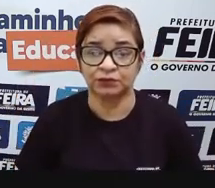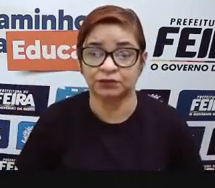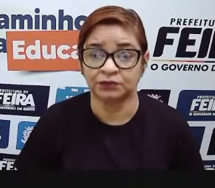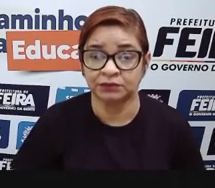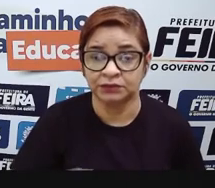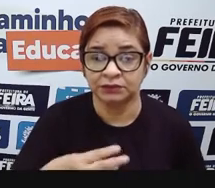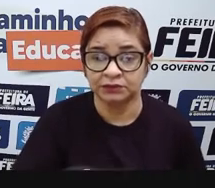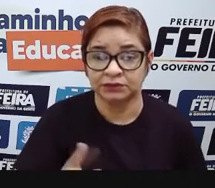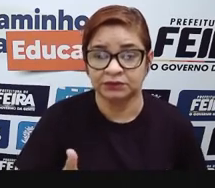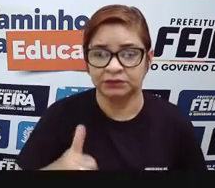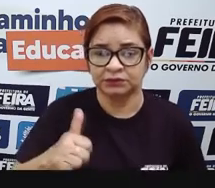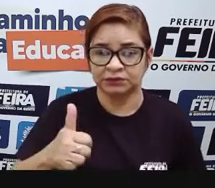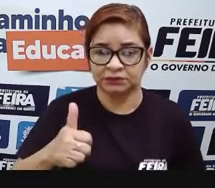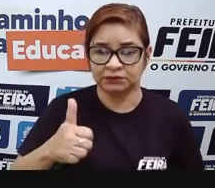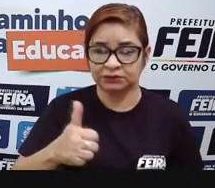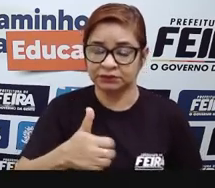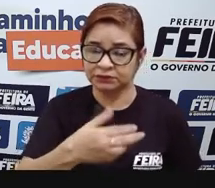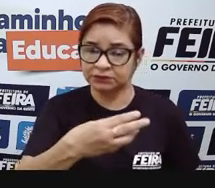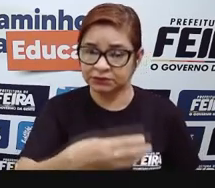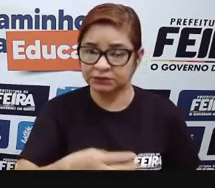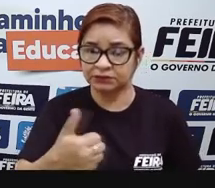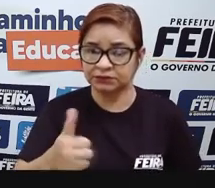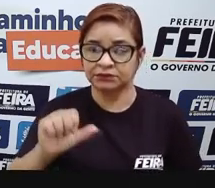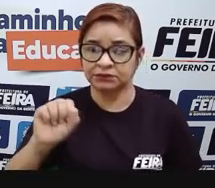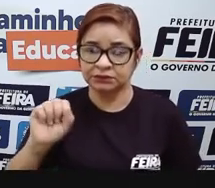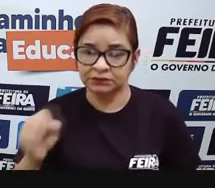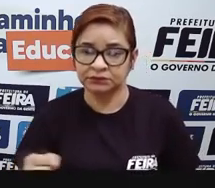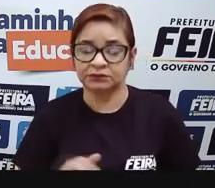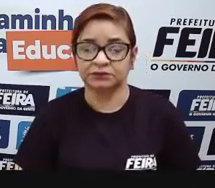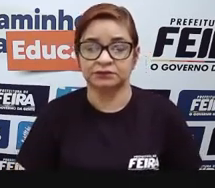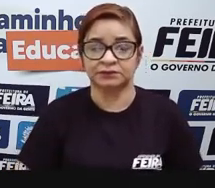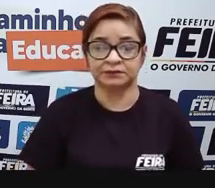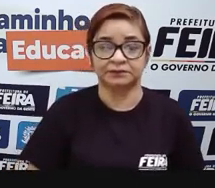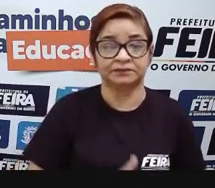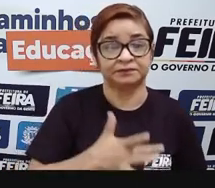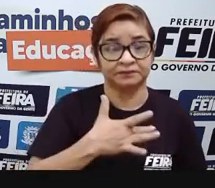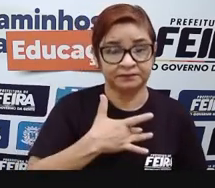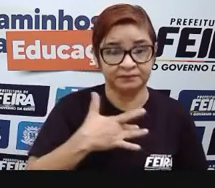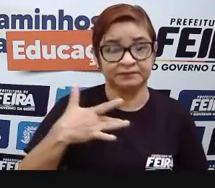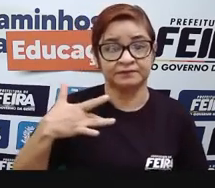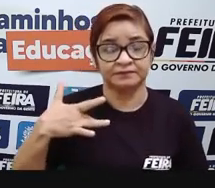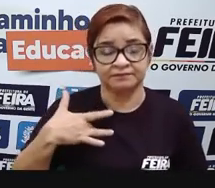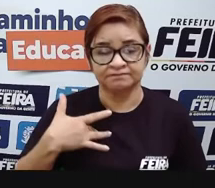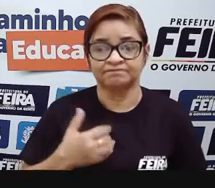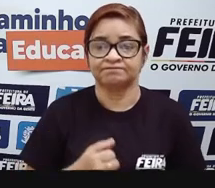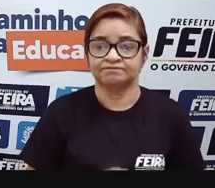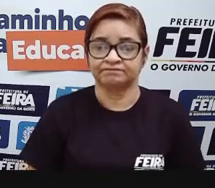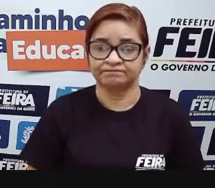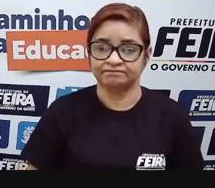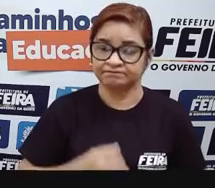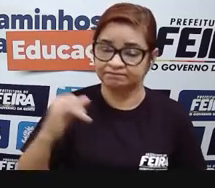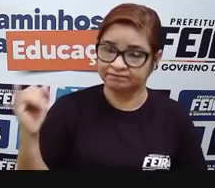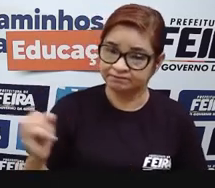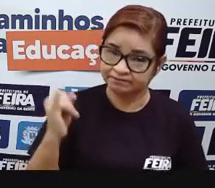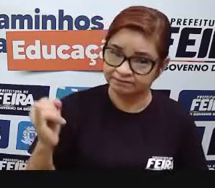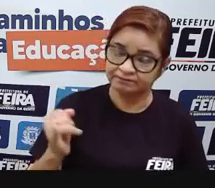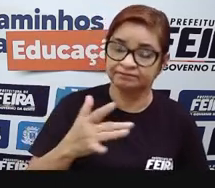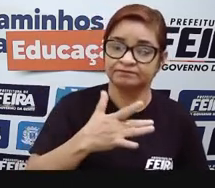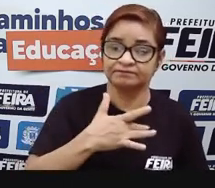estabelecimentos de saúde, com 1.358 leitos disponíveis e 2.522